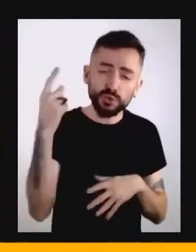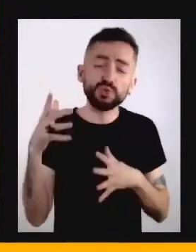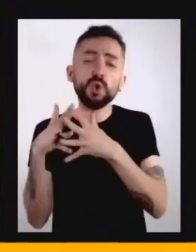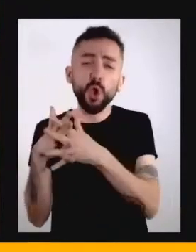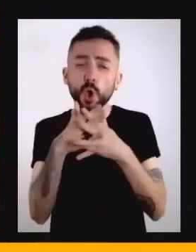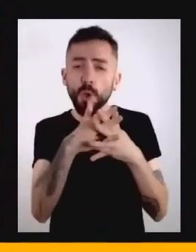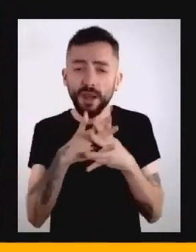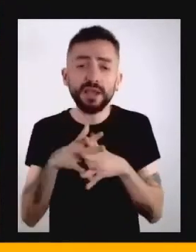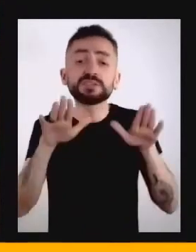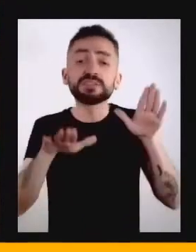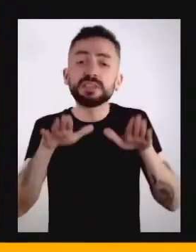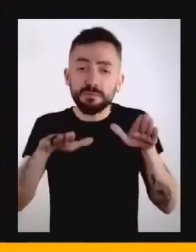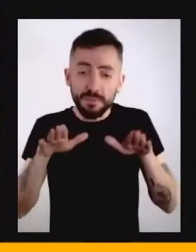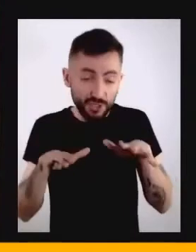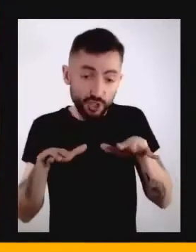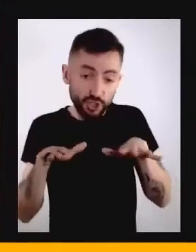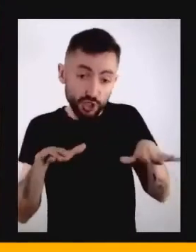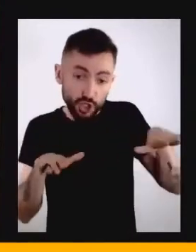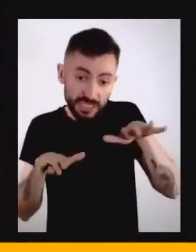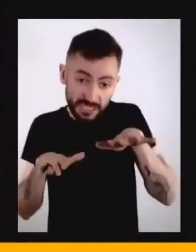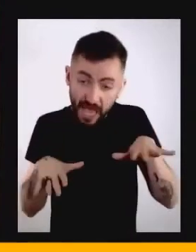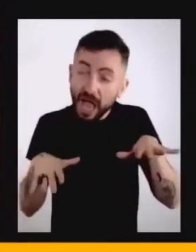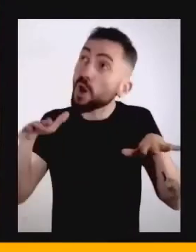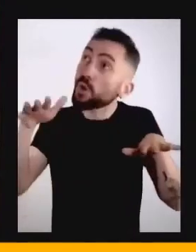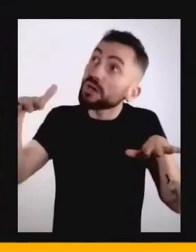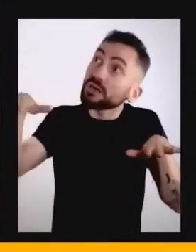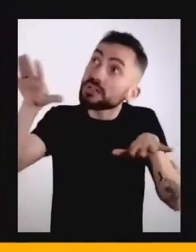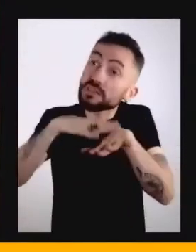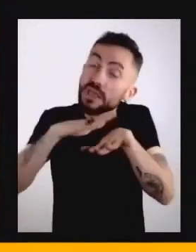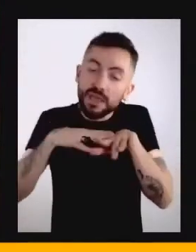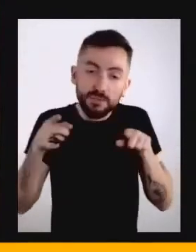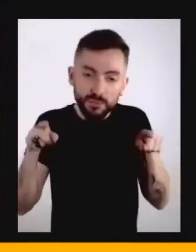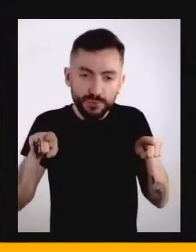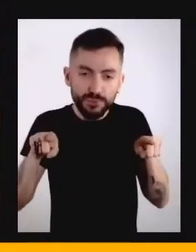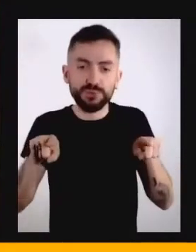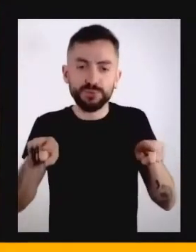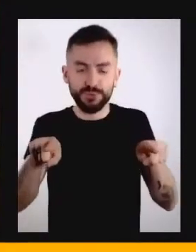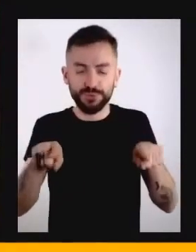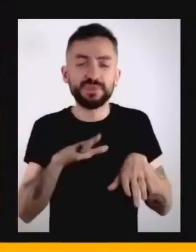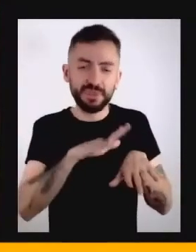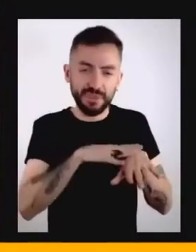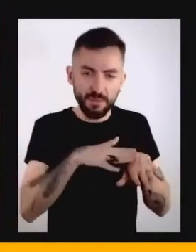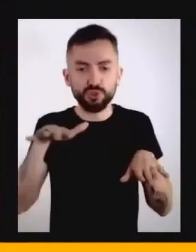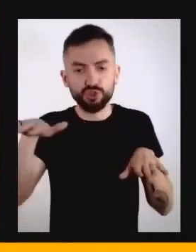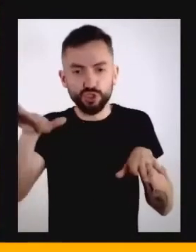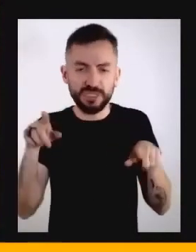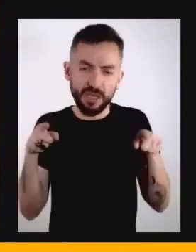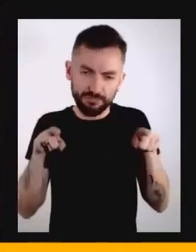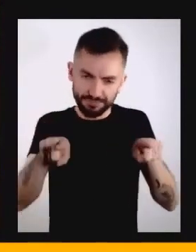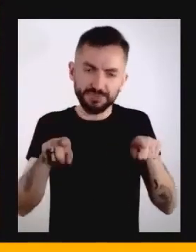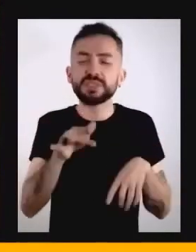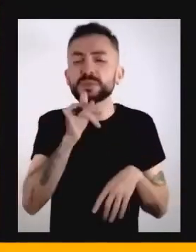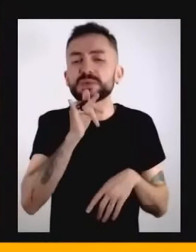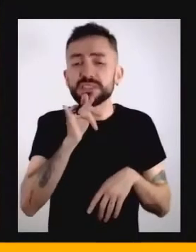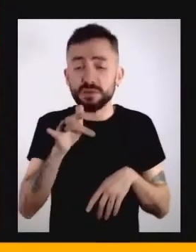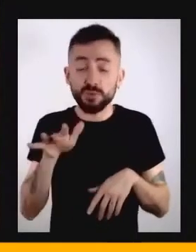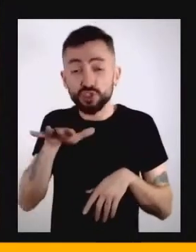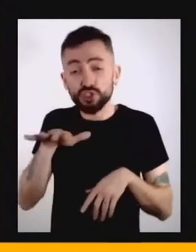sincronicidade que as sociedades atingiam. Ou seja, quando a gente tinha uma sociedade mais simples,